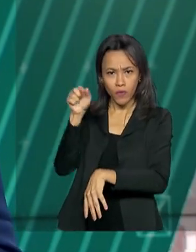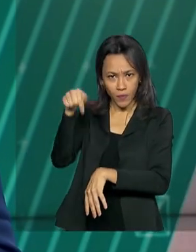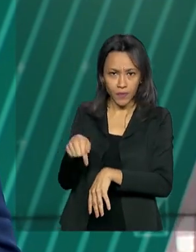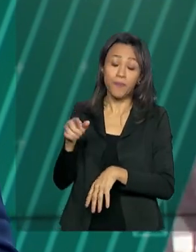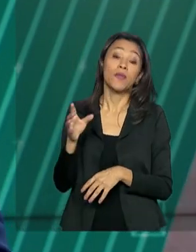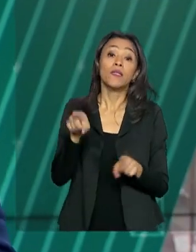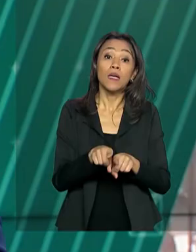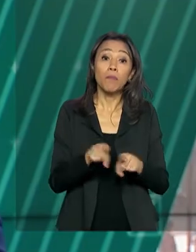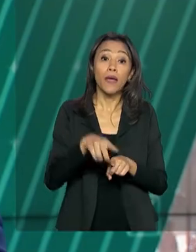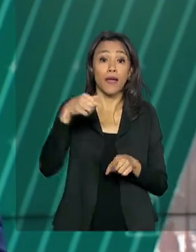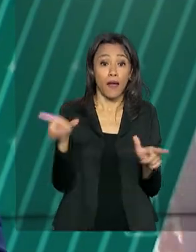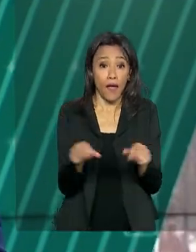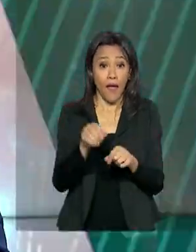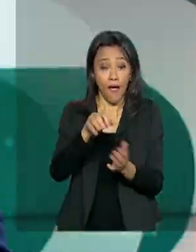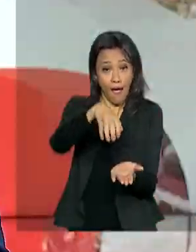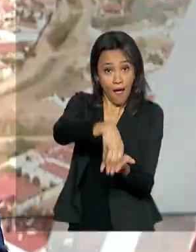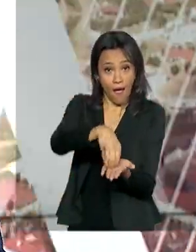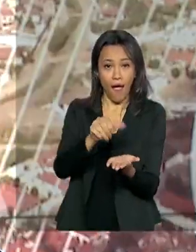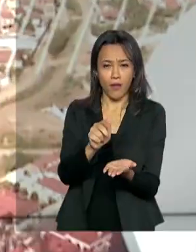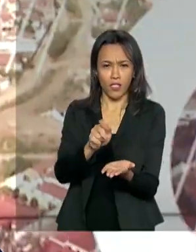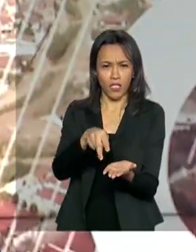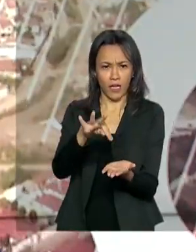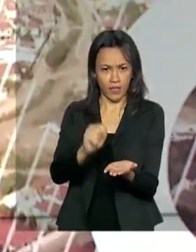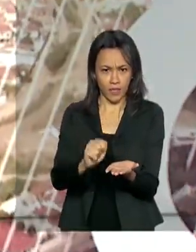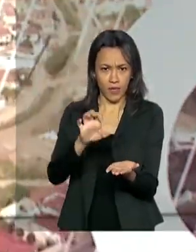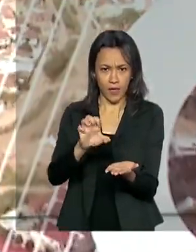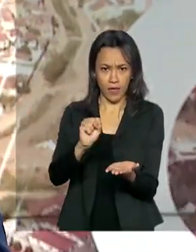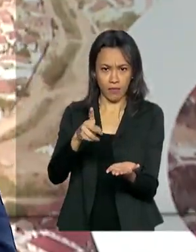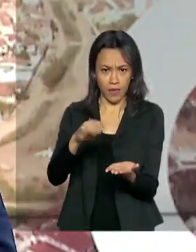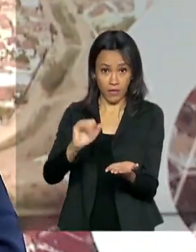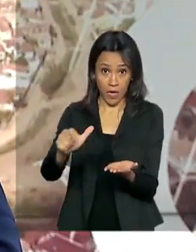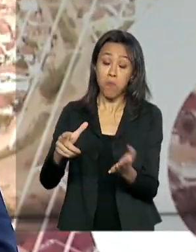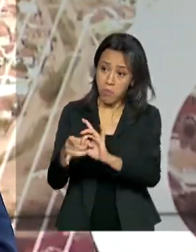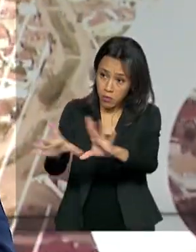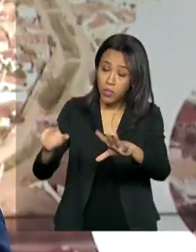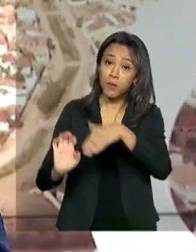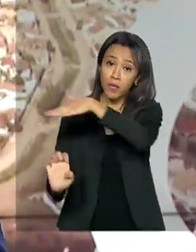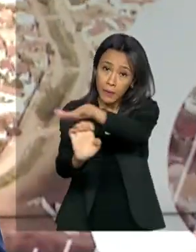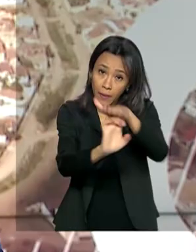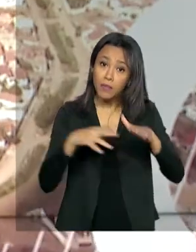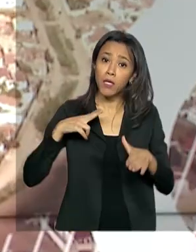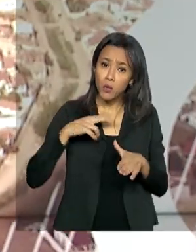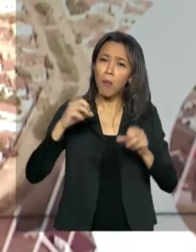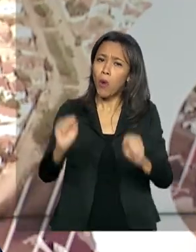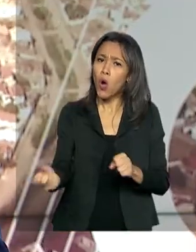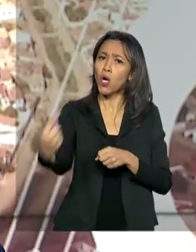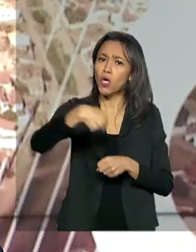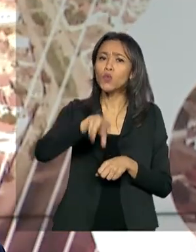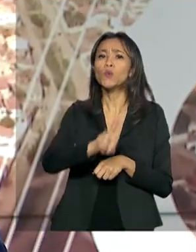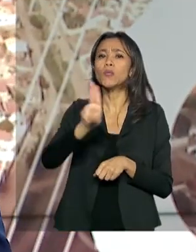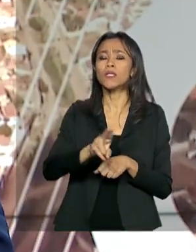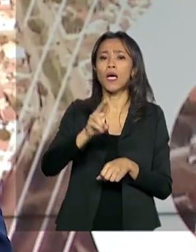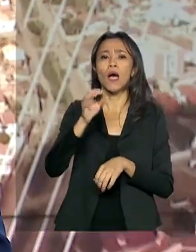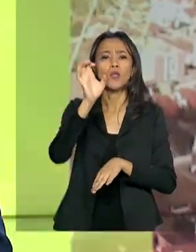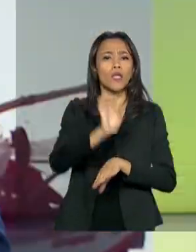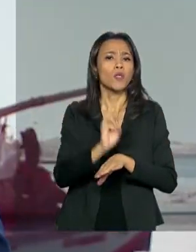Brasileira autorizou empresas privadas a realizarem atividades como o lançamento de satélites do Centro Espacial de Alcântara, no Maranhão.